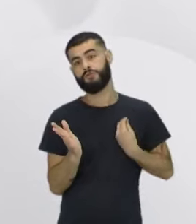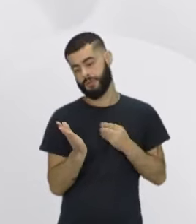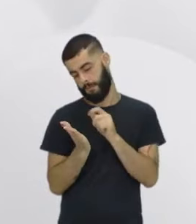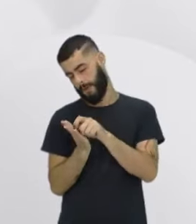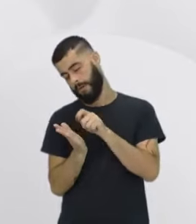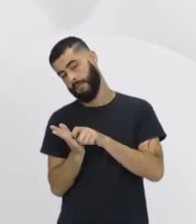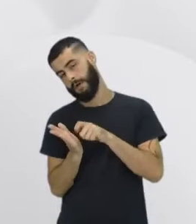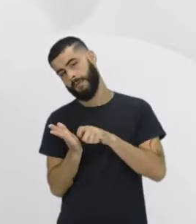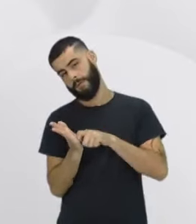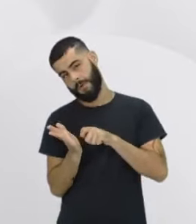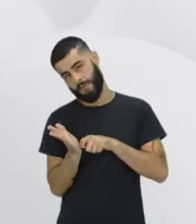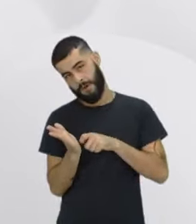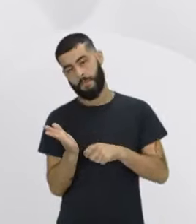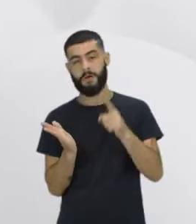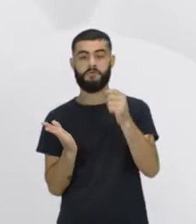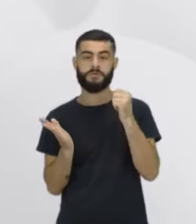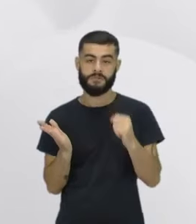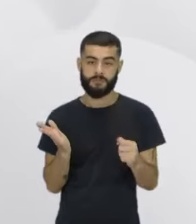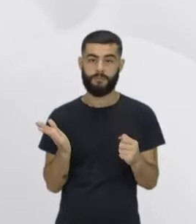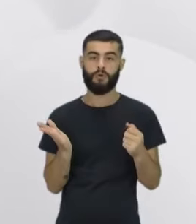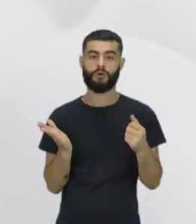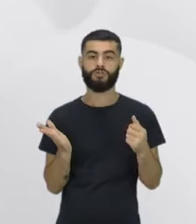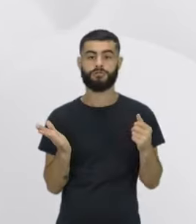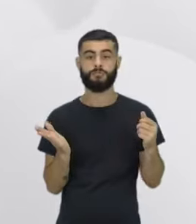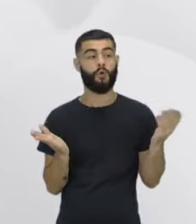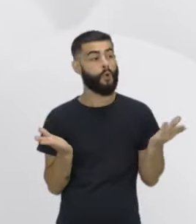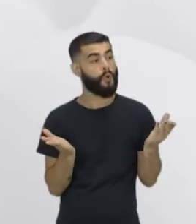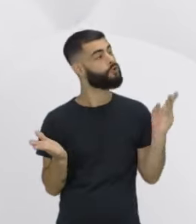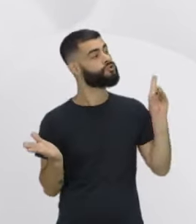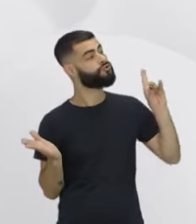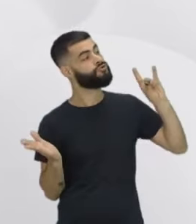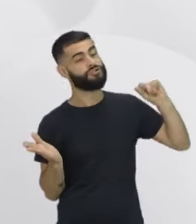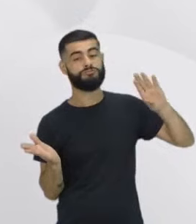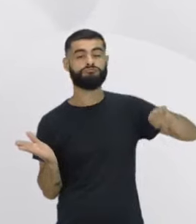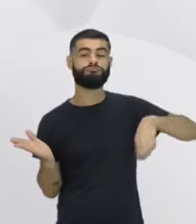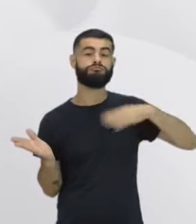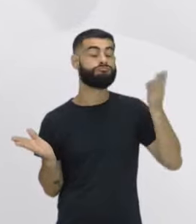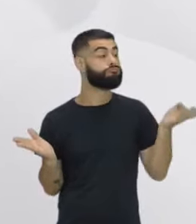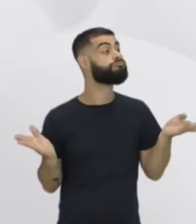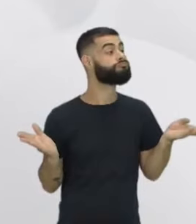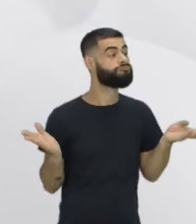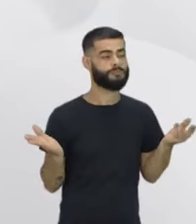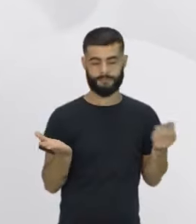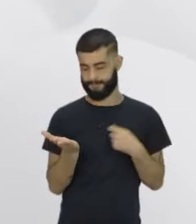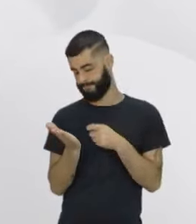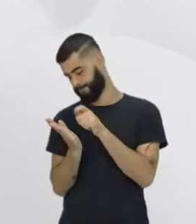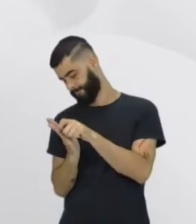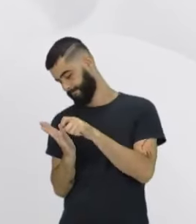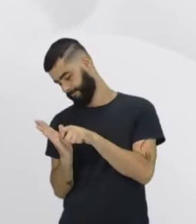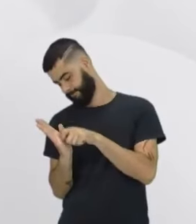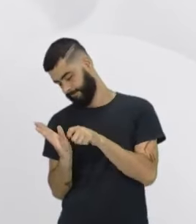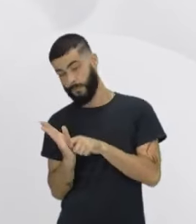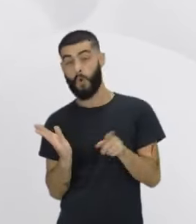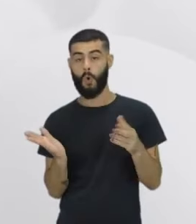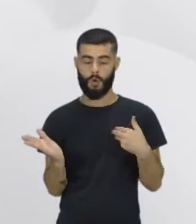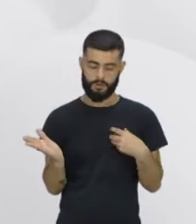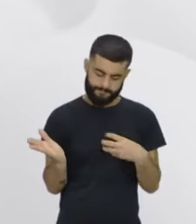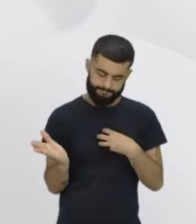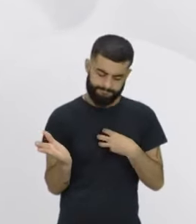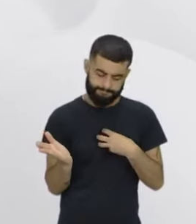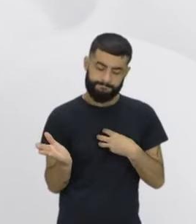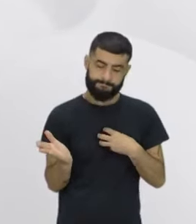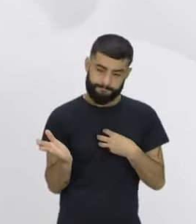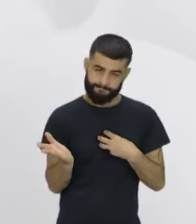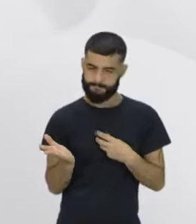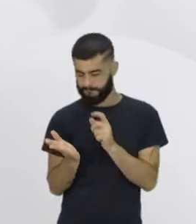Onde você pode registrar todas as coisas do seu dia a dia e também dependendo do como você está se sentindo naquele momento, naquele período,